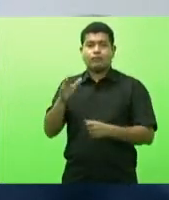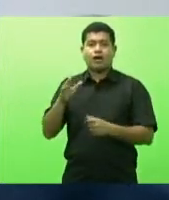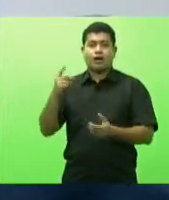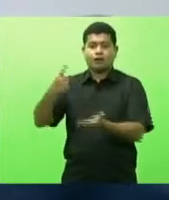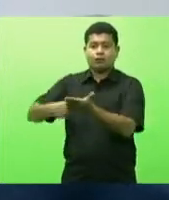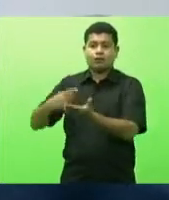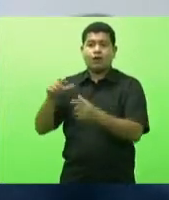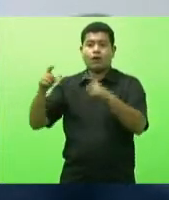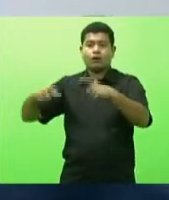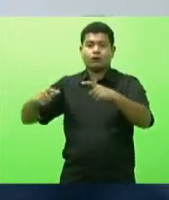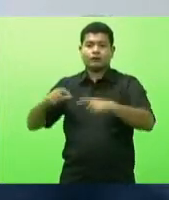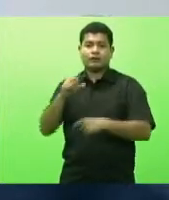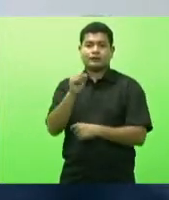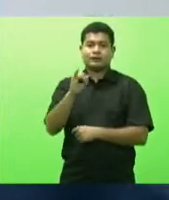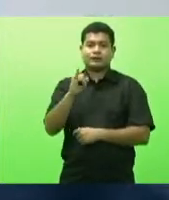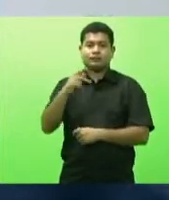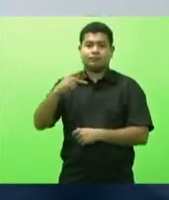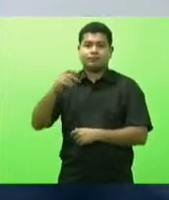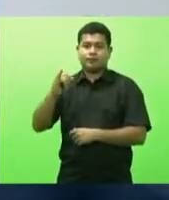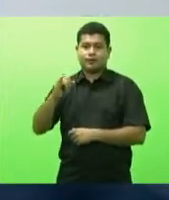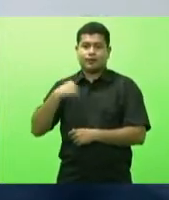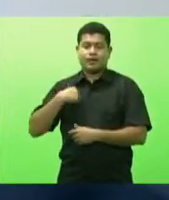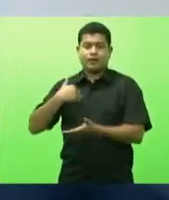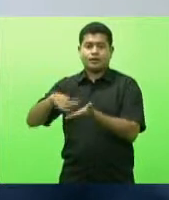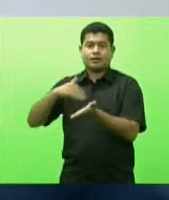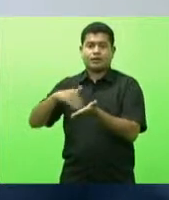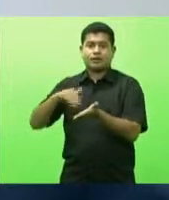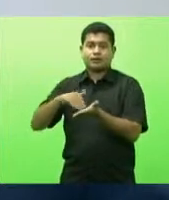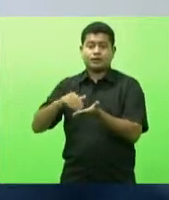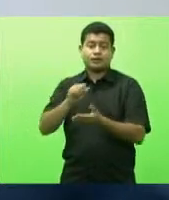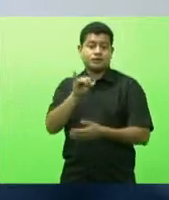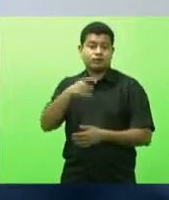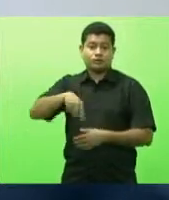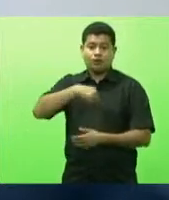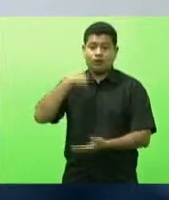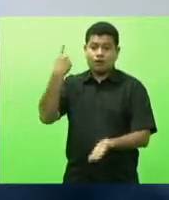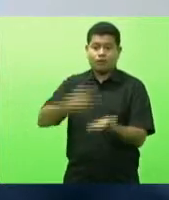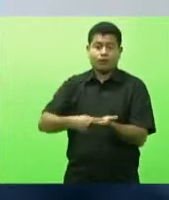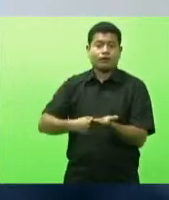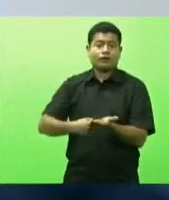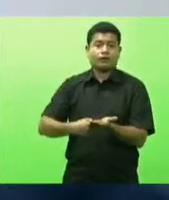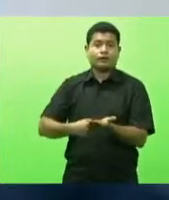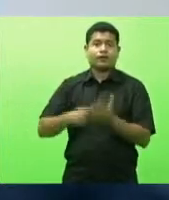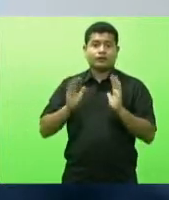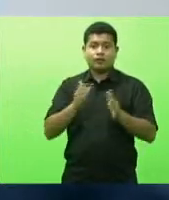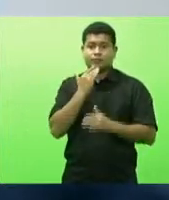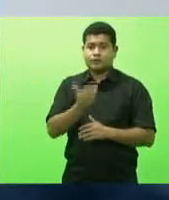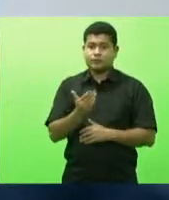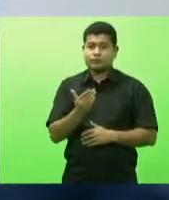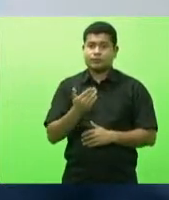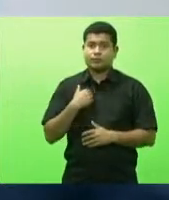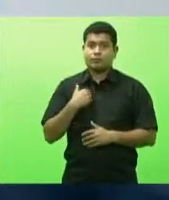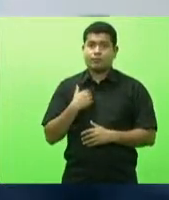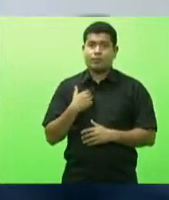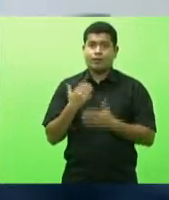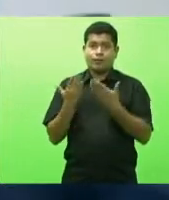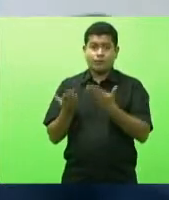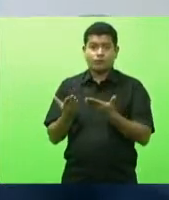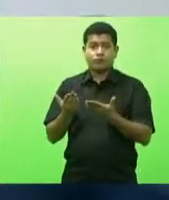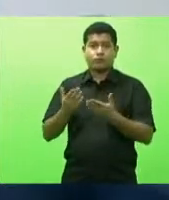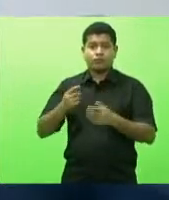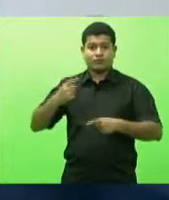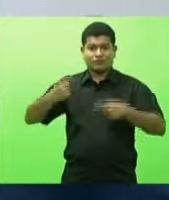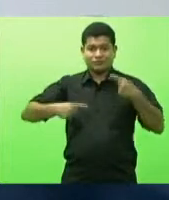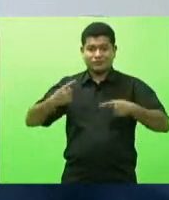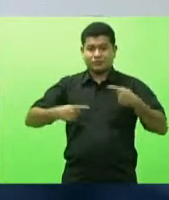295 municípios se nós pactuarmos dessa forma e nós estamos já solicitando mais uma CIB para discutir